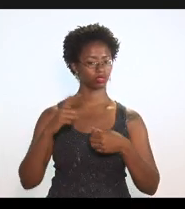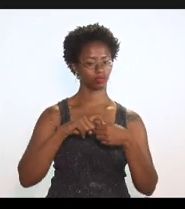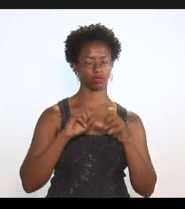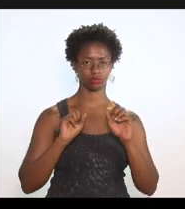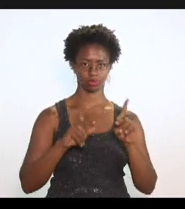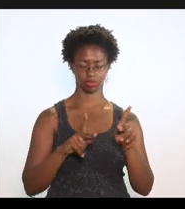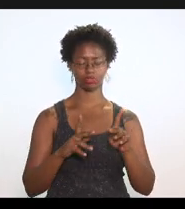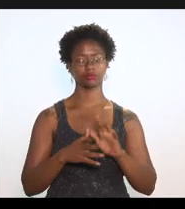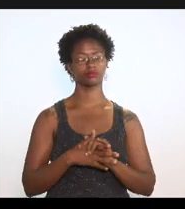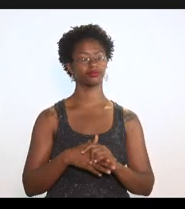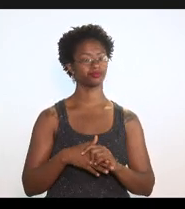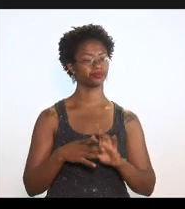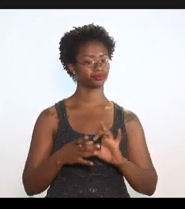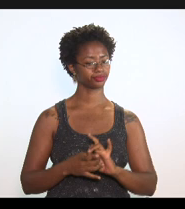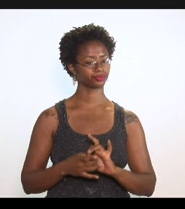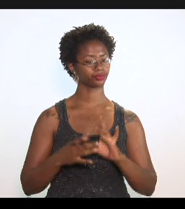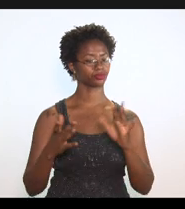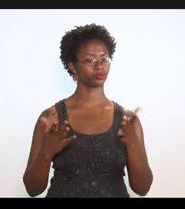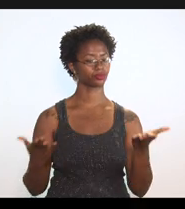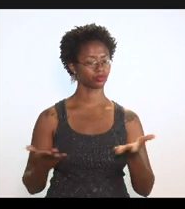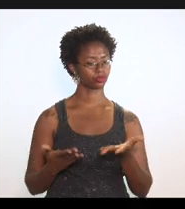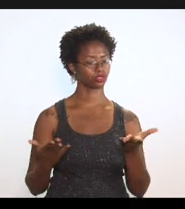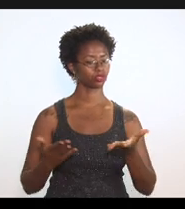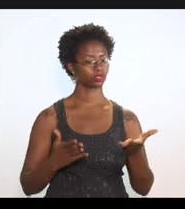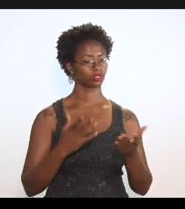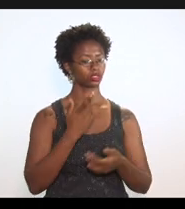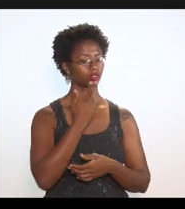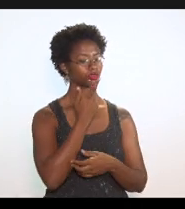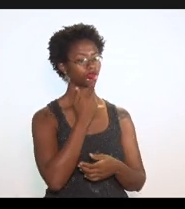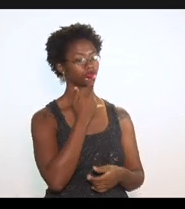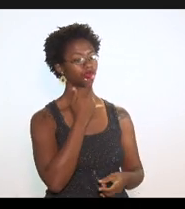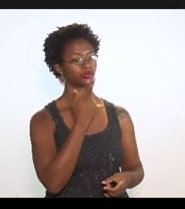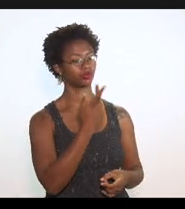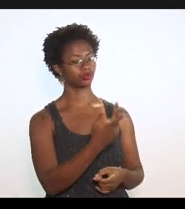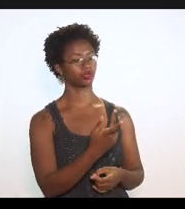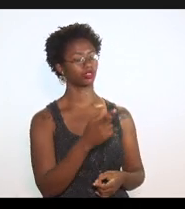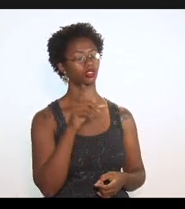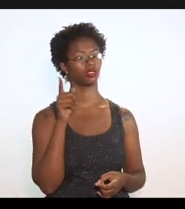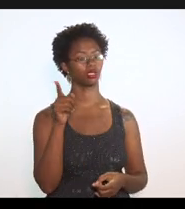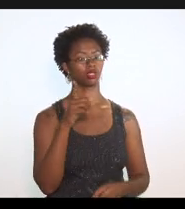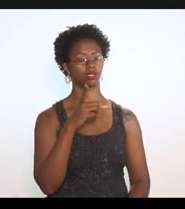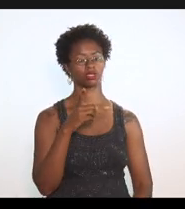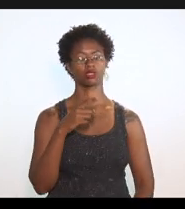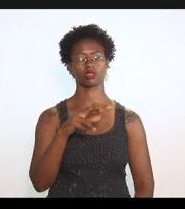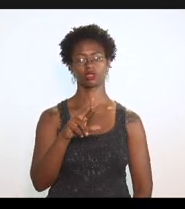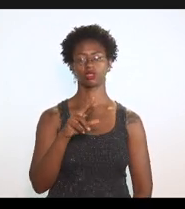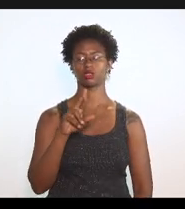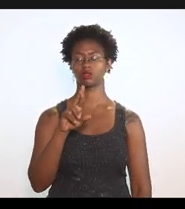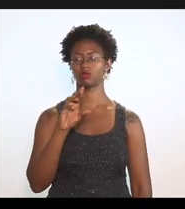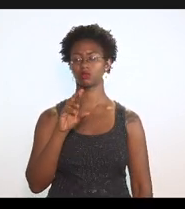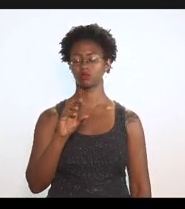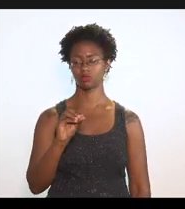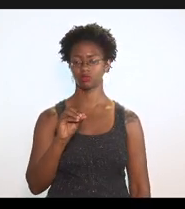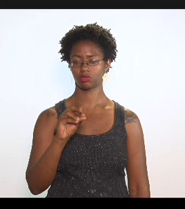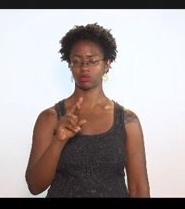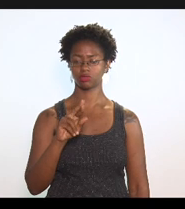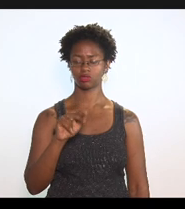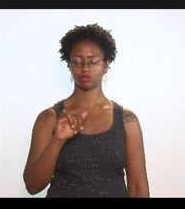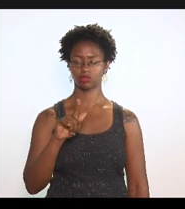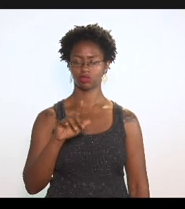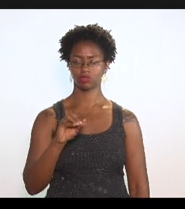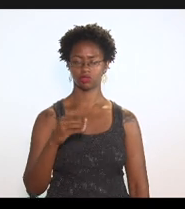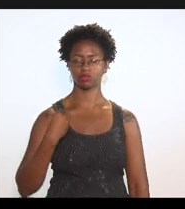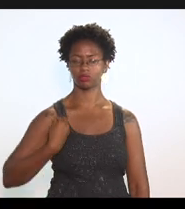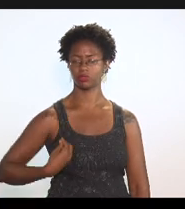então vou liberar agora a fala para o doutor Rodrigo Cruz está